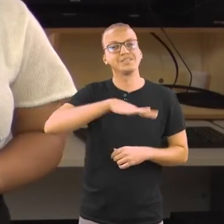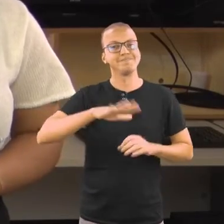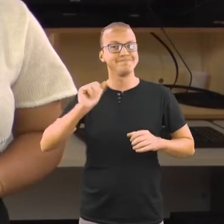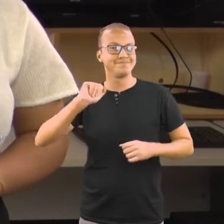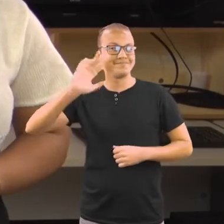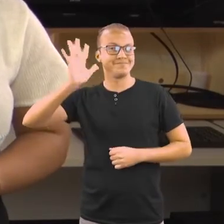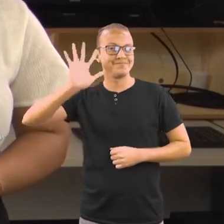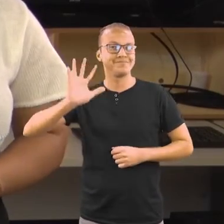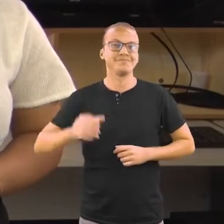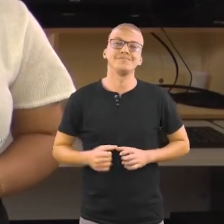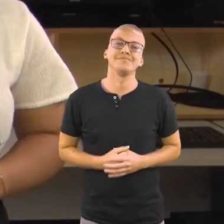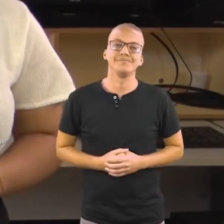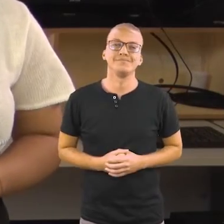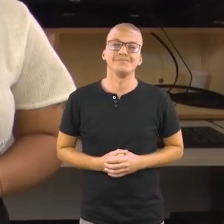perto de você. Tchau, tchau! Tchau! Tchau!